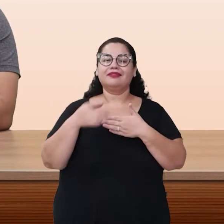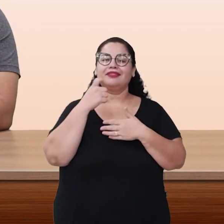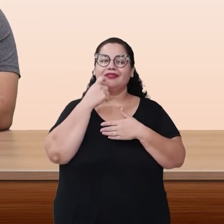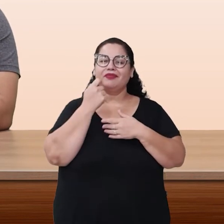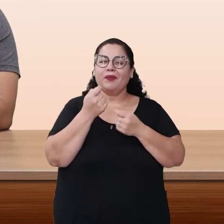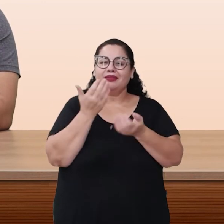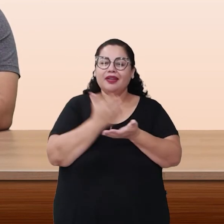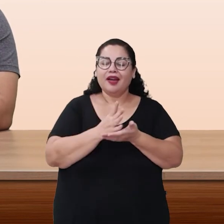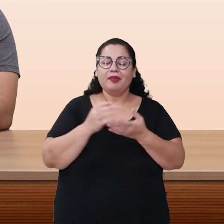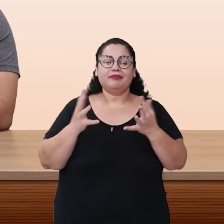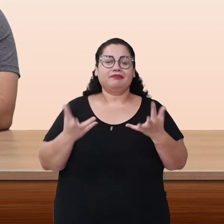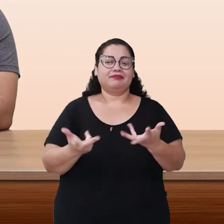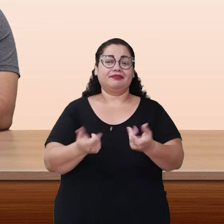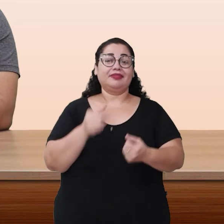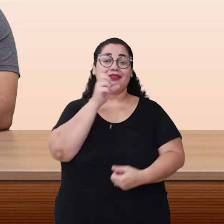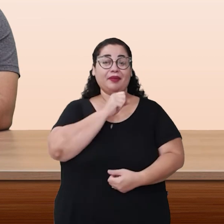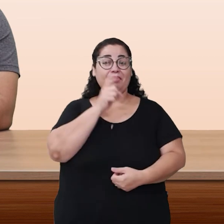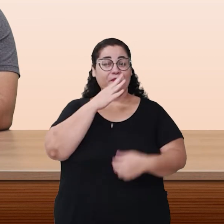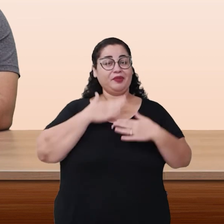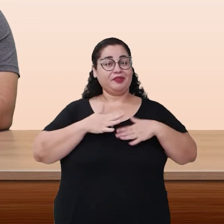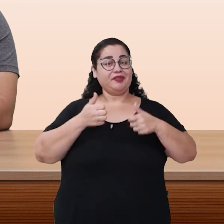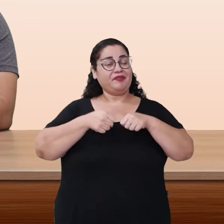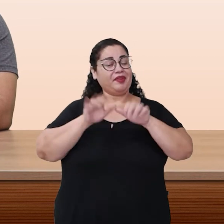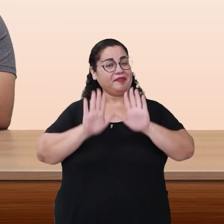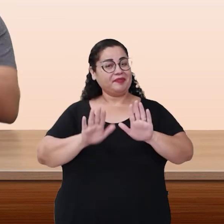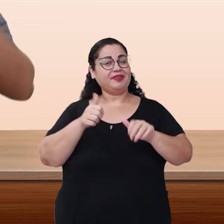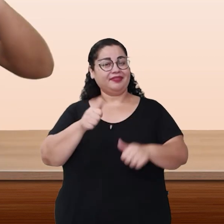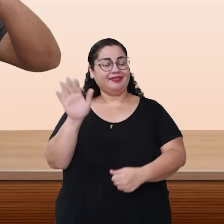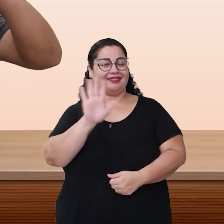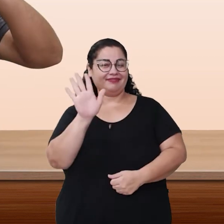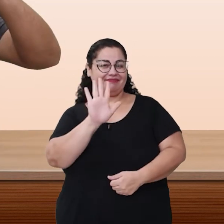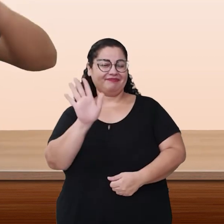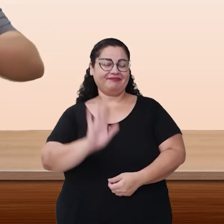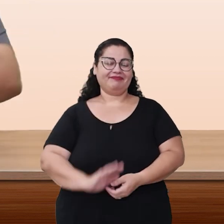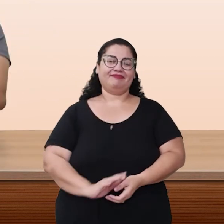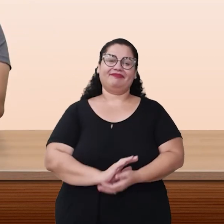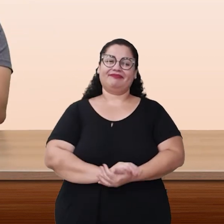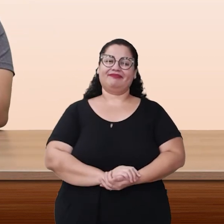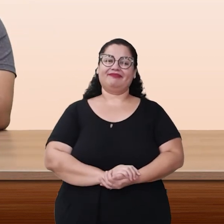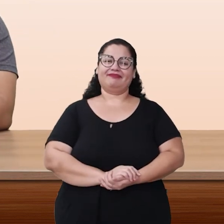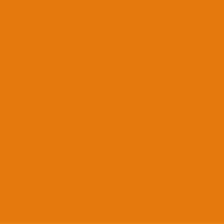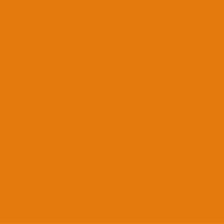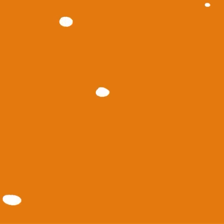sexta-feira, um ótimo final de semana, fiquem bem. Tchau, tchau. Tchau, tchau pessoal.